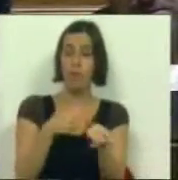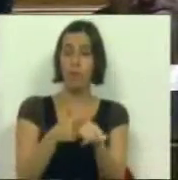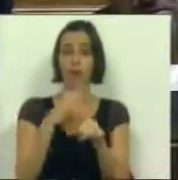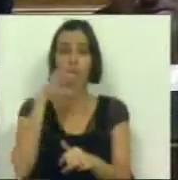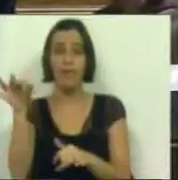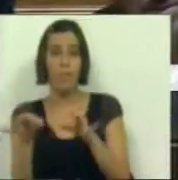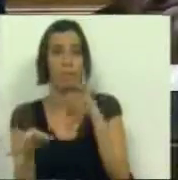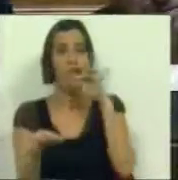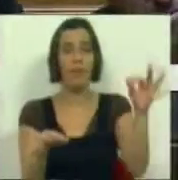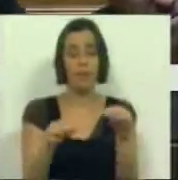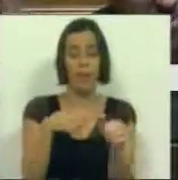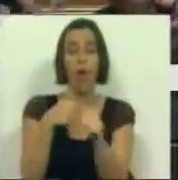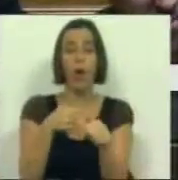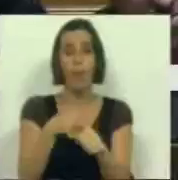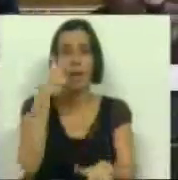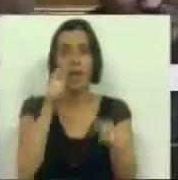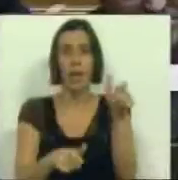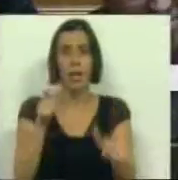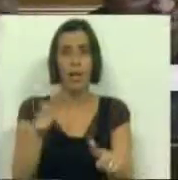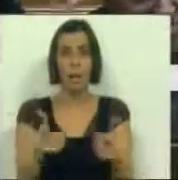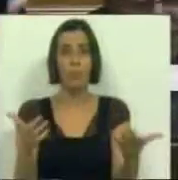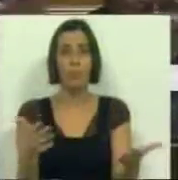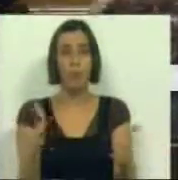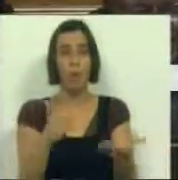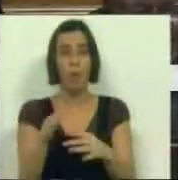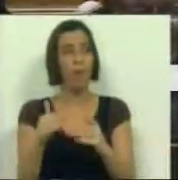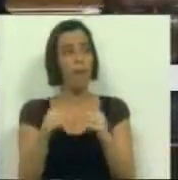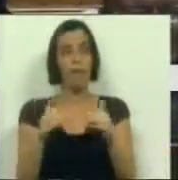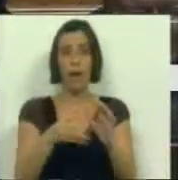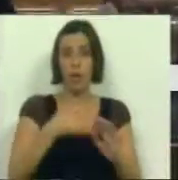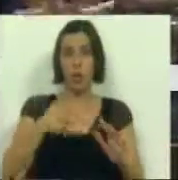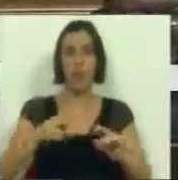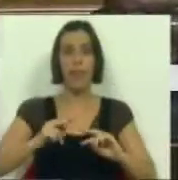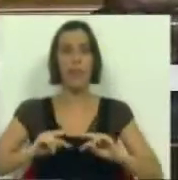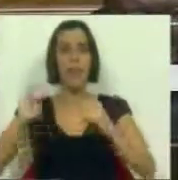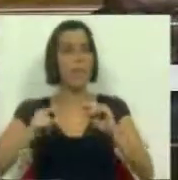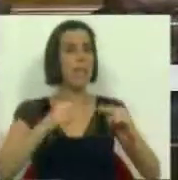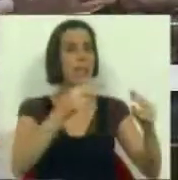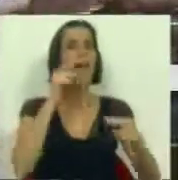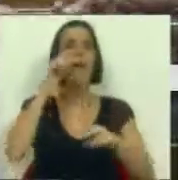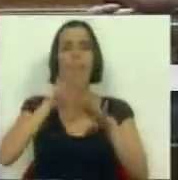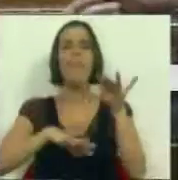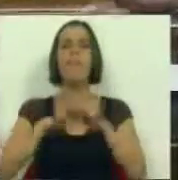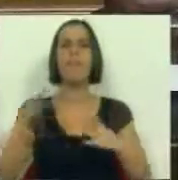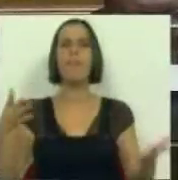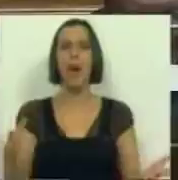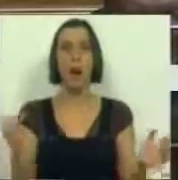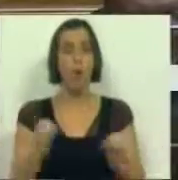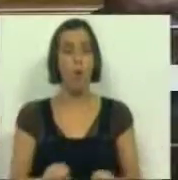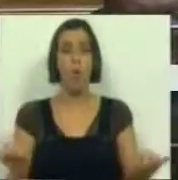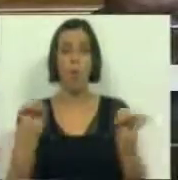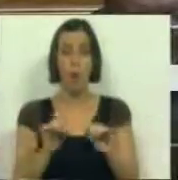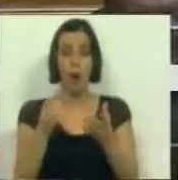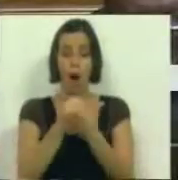cada família, acompanhar estas pessoas que estão exatamente numa fase complicada de transição. Quem é que o vai fazer? Bom, enfim, não há